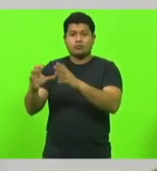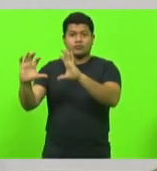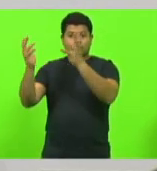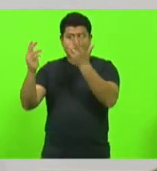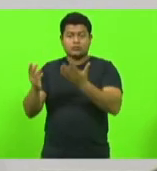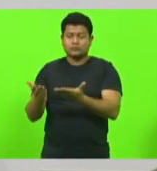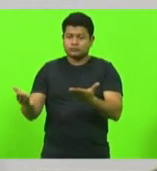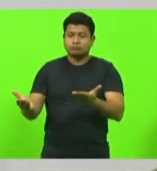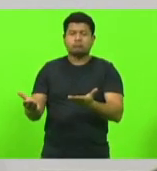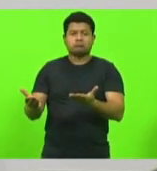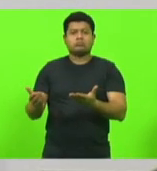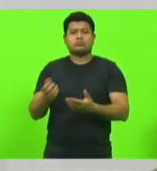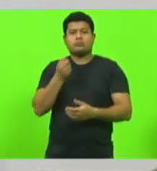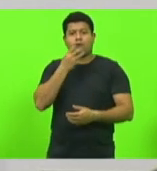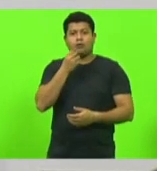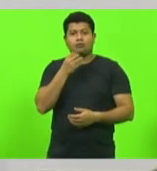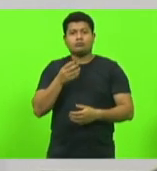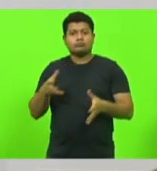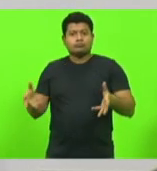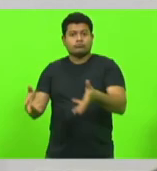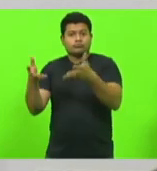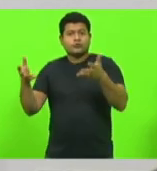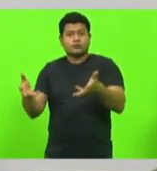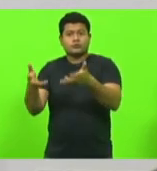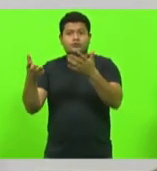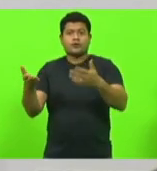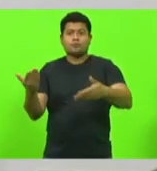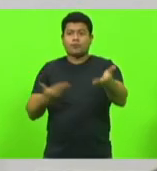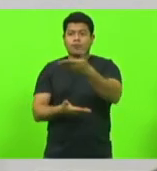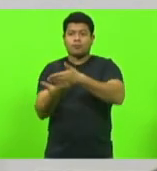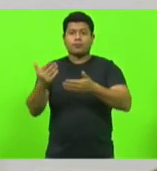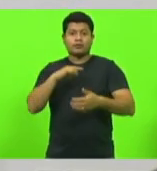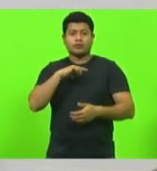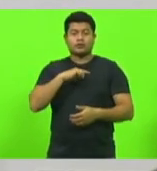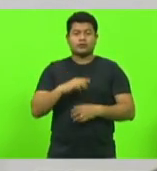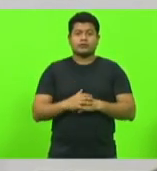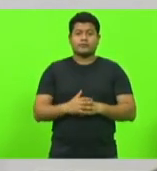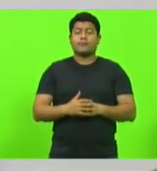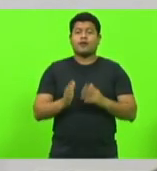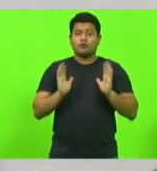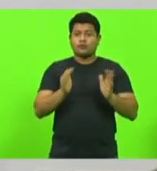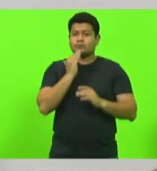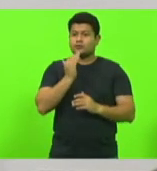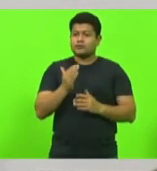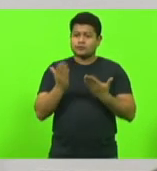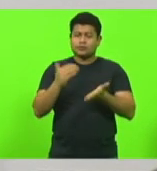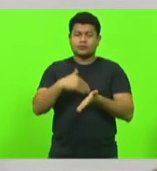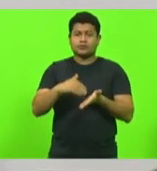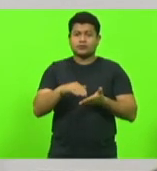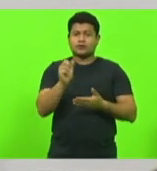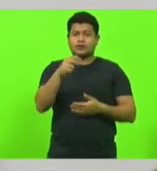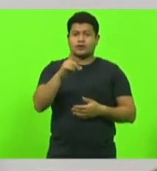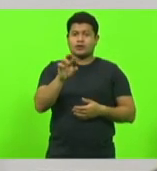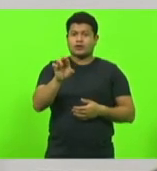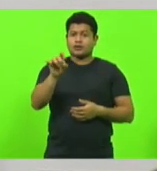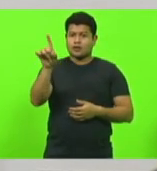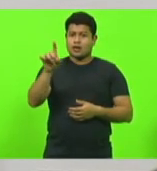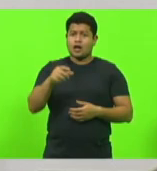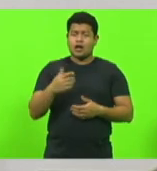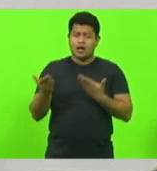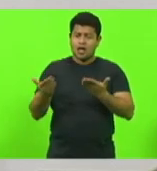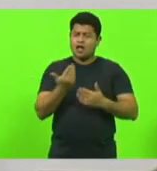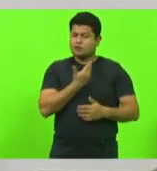Então, eu fiz esse requerimento no sentido de pedir muito ao secretário André, nosso querido amigo, nosso competente